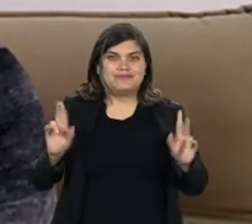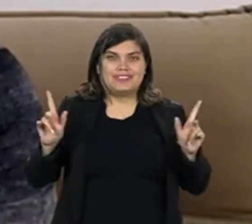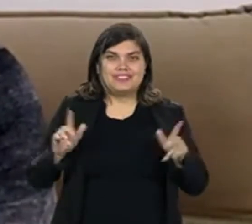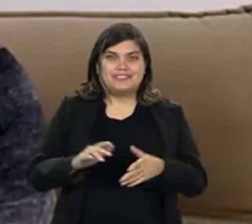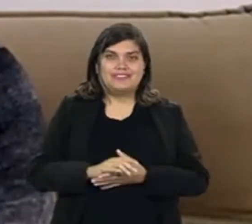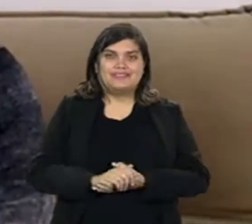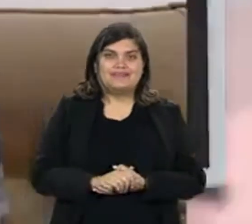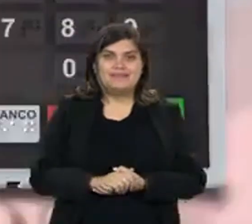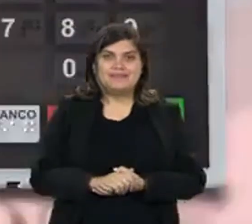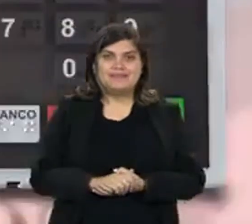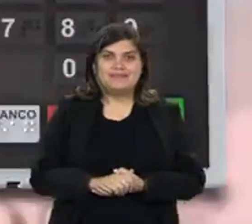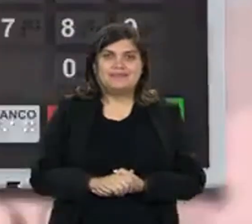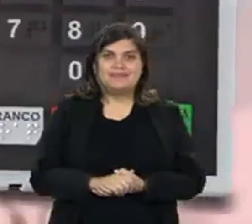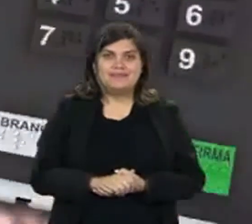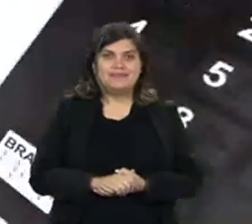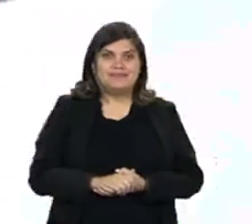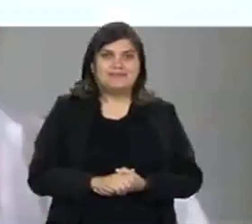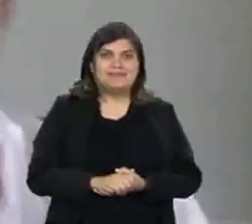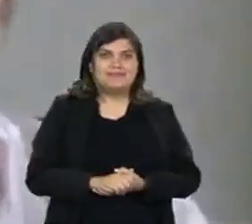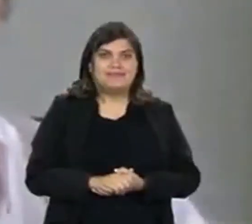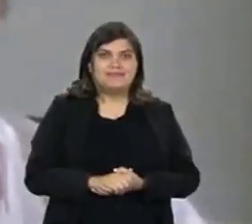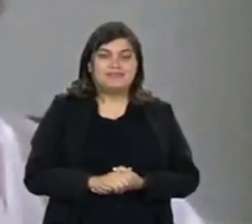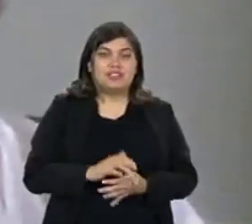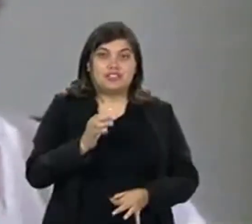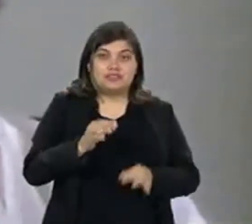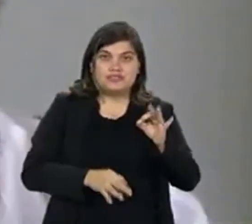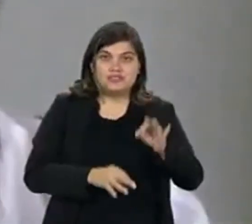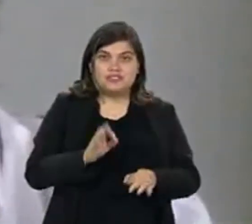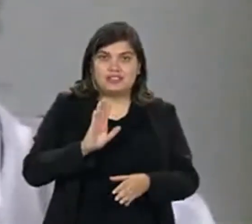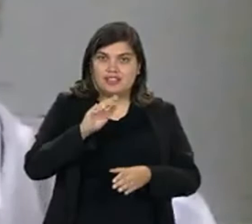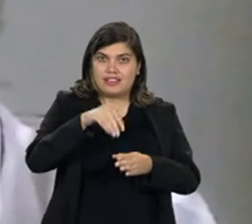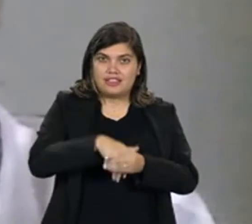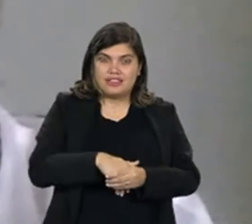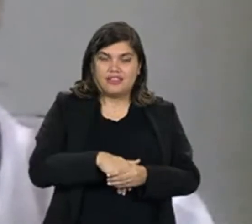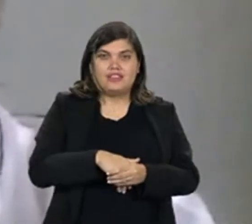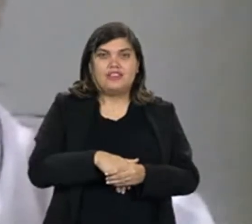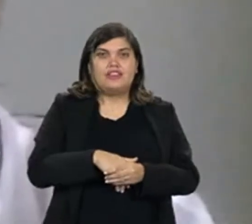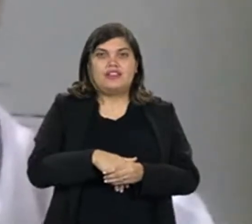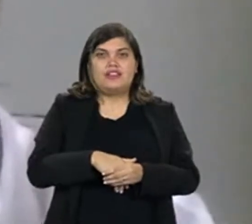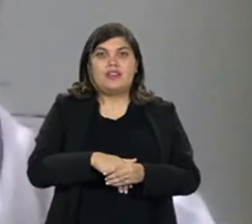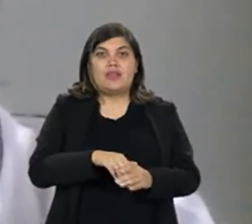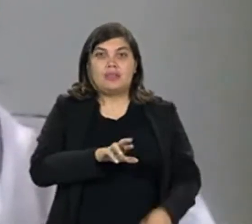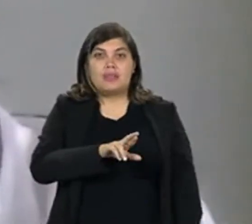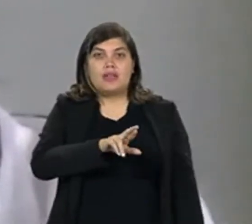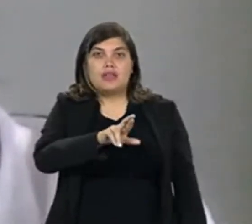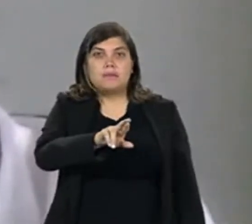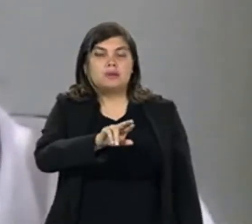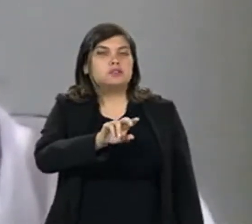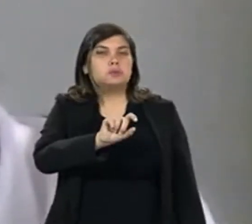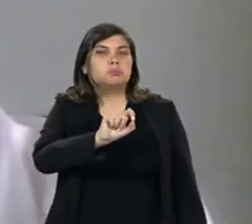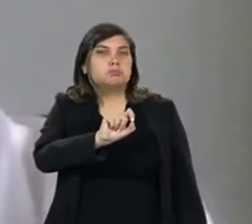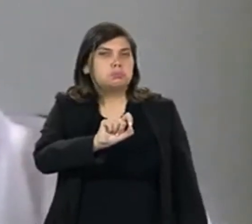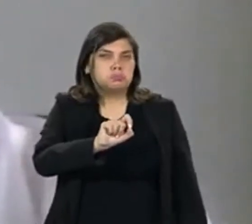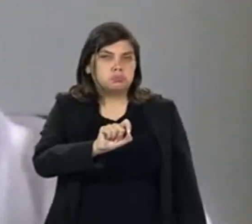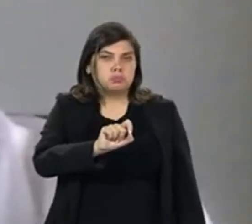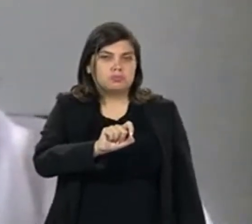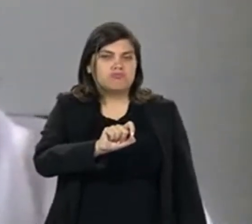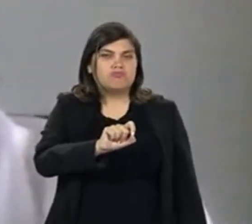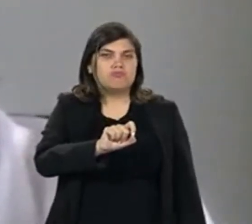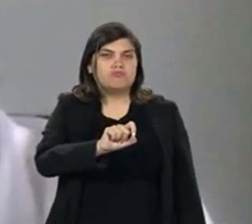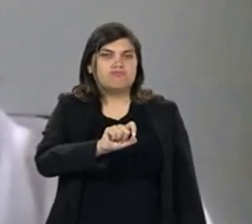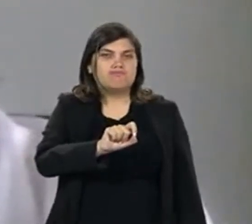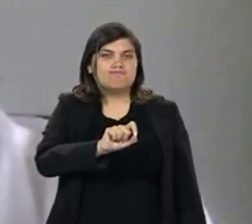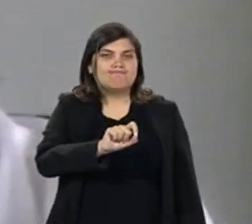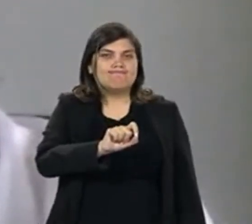voto faz muita diferença. A justiça eleitoral representa